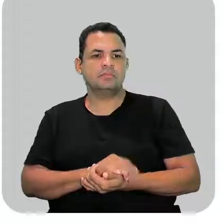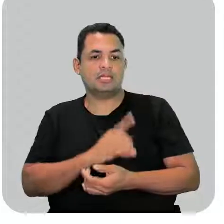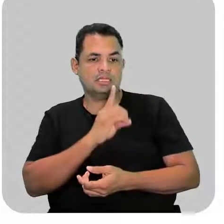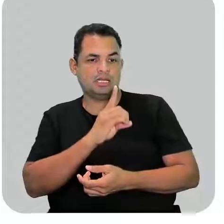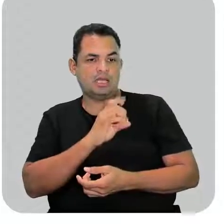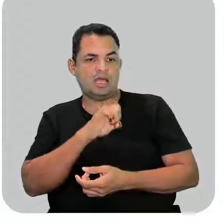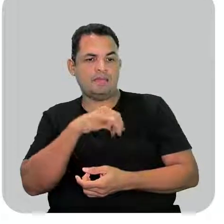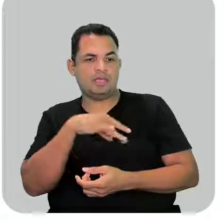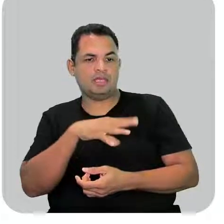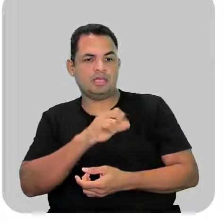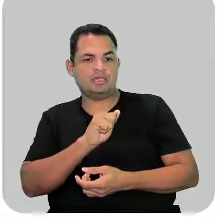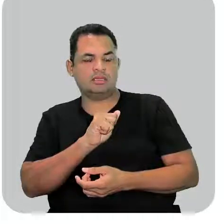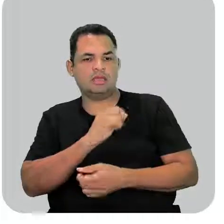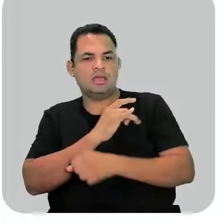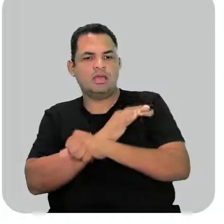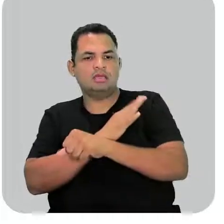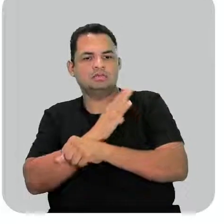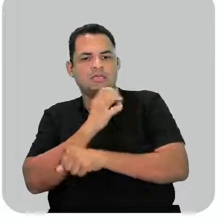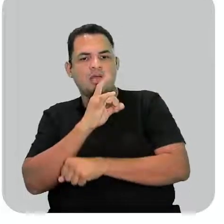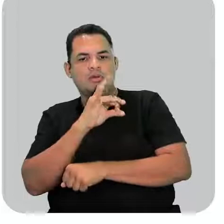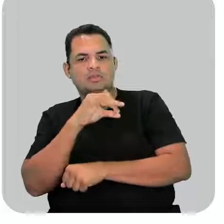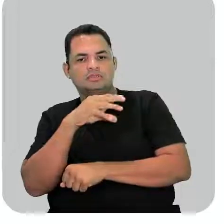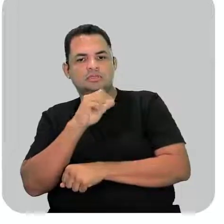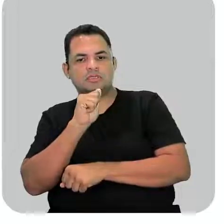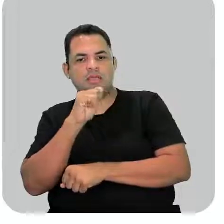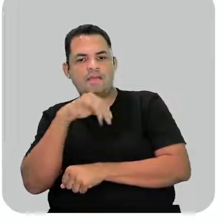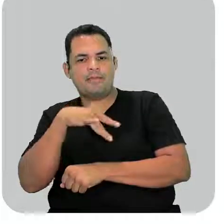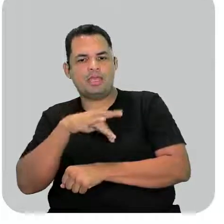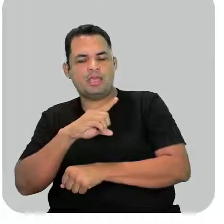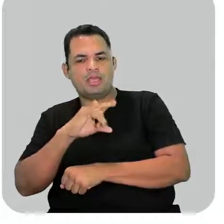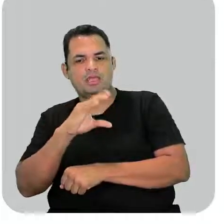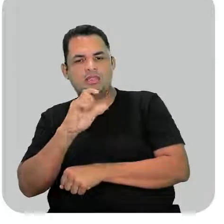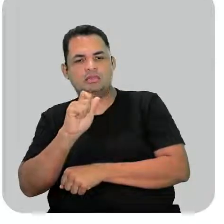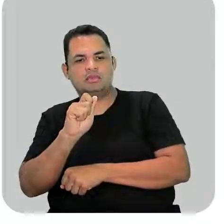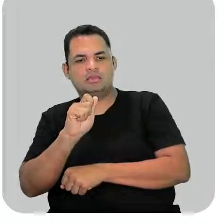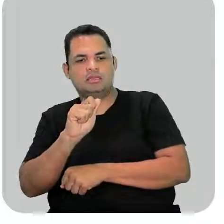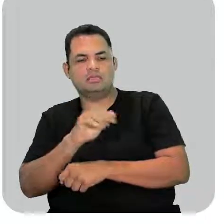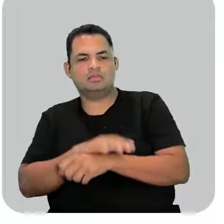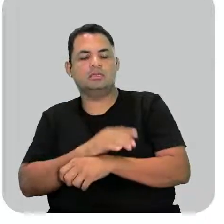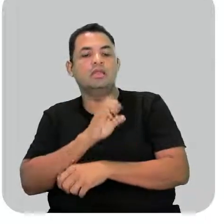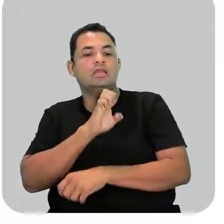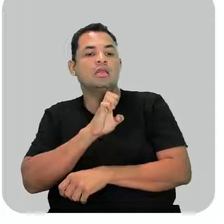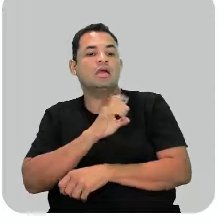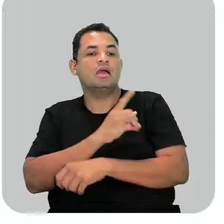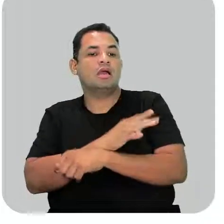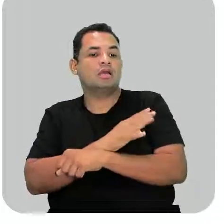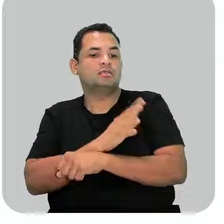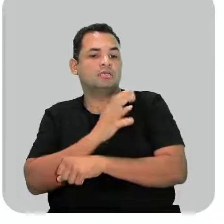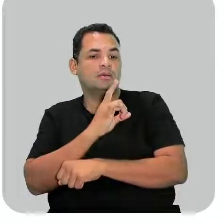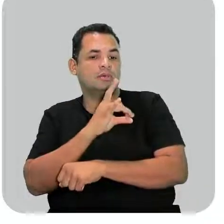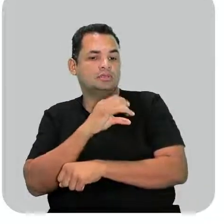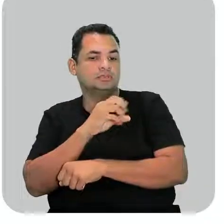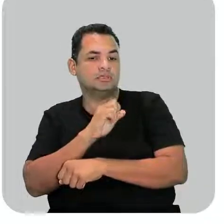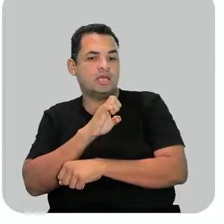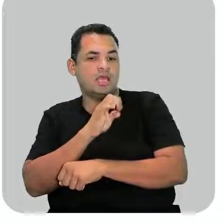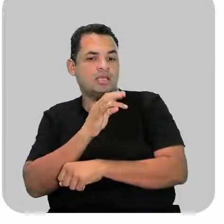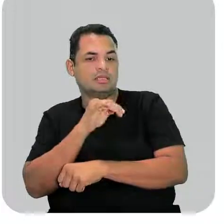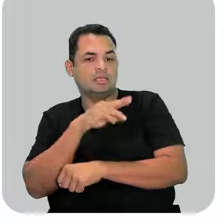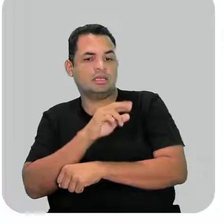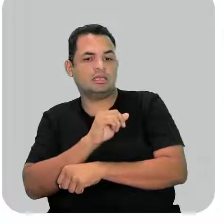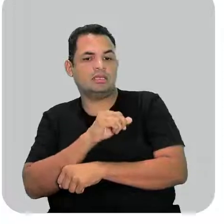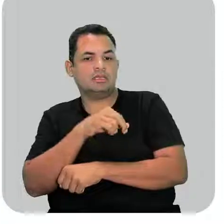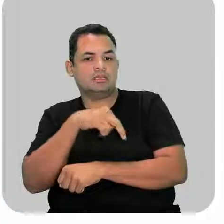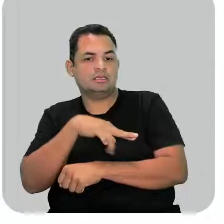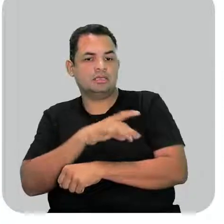amina, ácido carboxílico e amida? E a letra E, ácido carboxílico, éter e